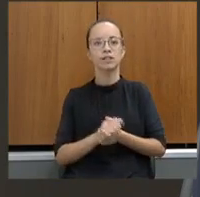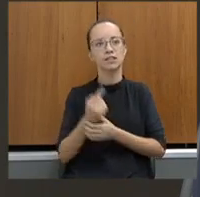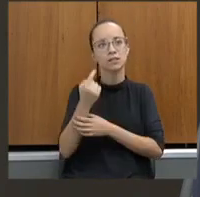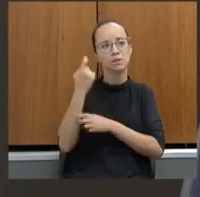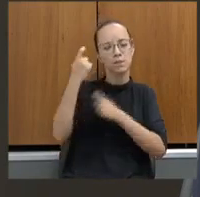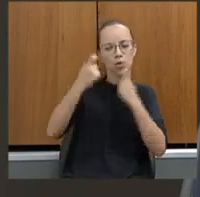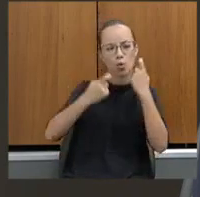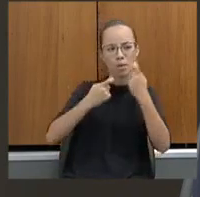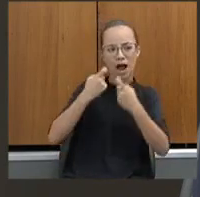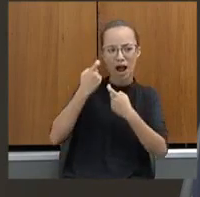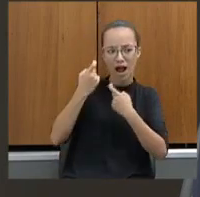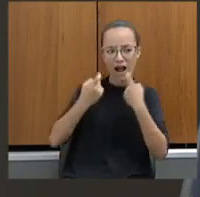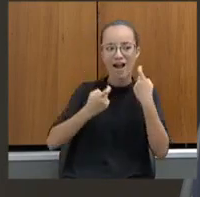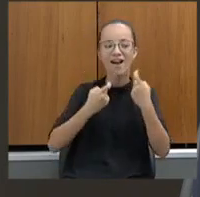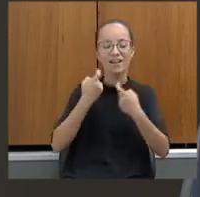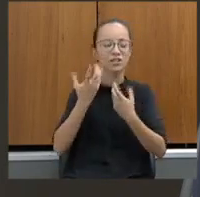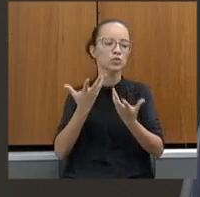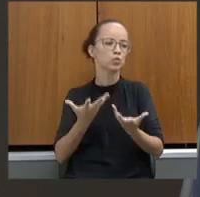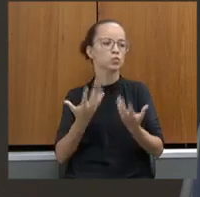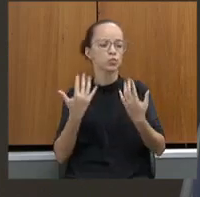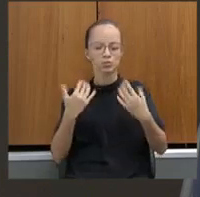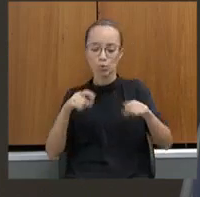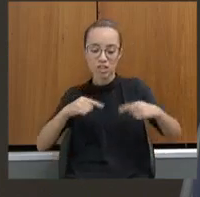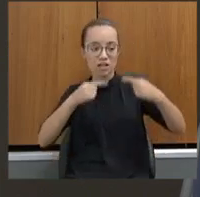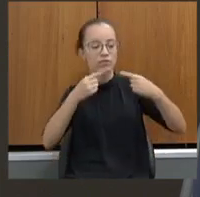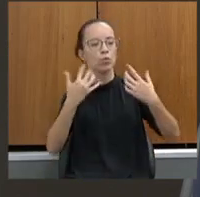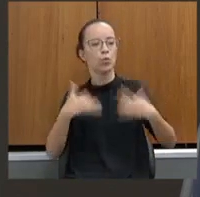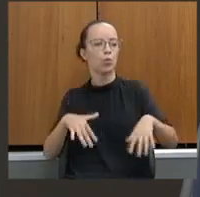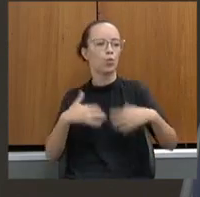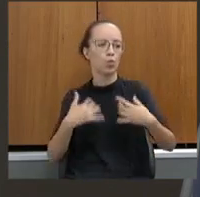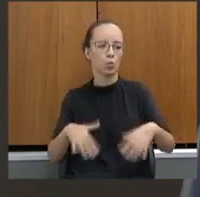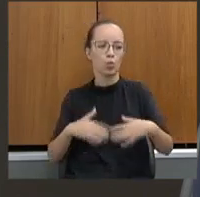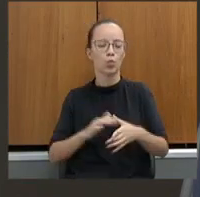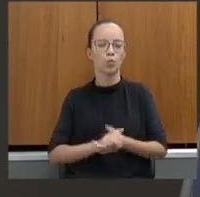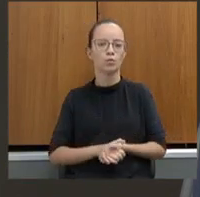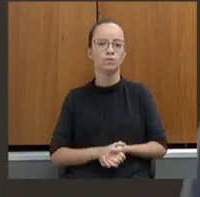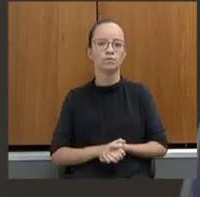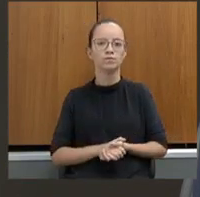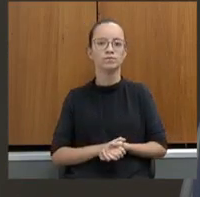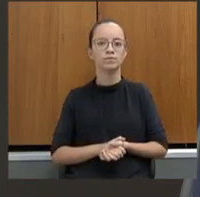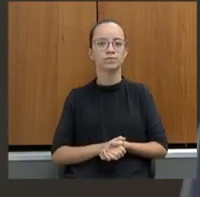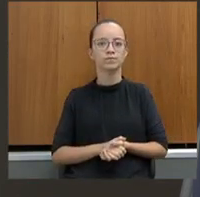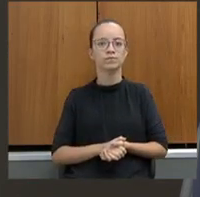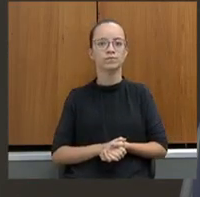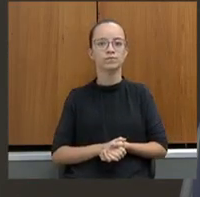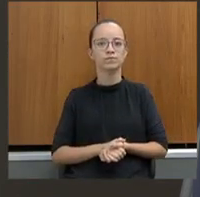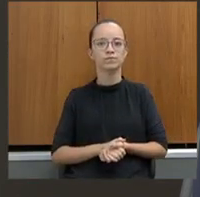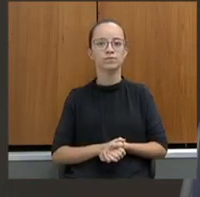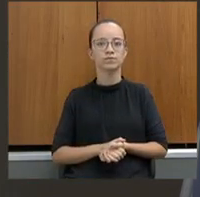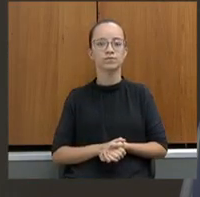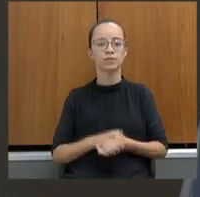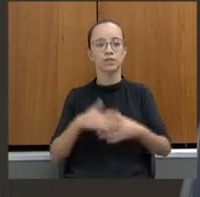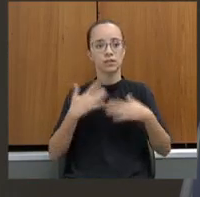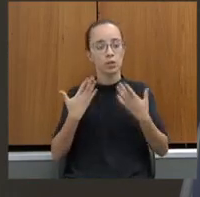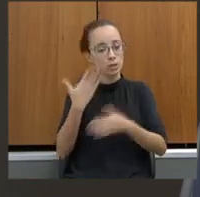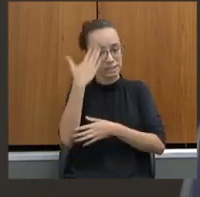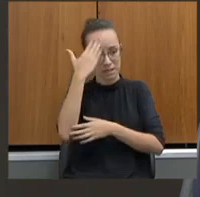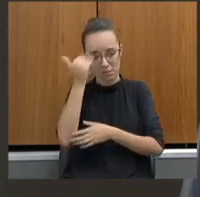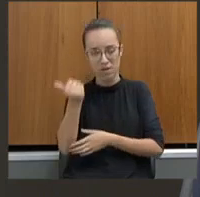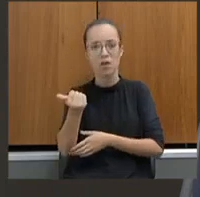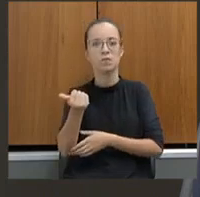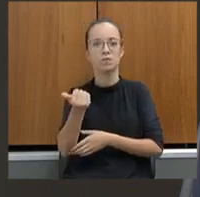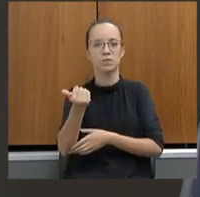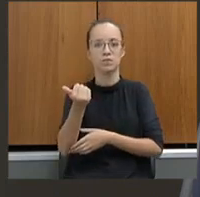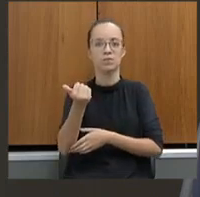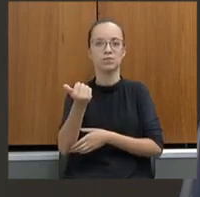preocupar muito com grandes desafios e espinhosos como este. Então, sabemos aí o tanto que